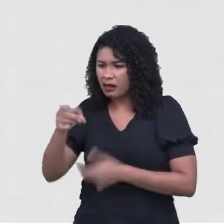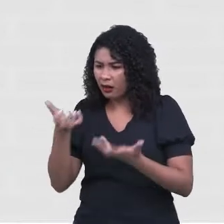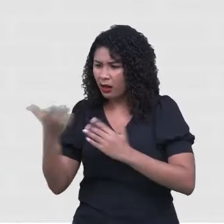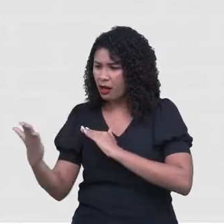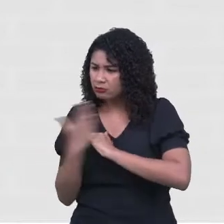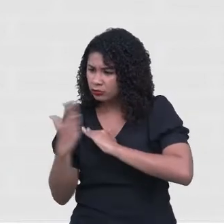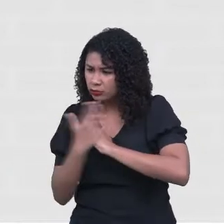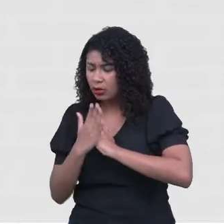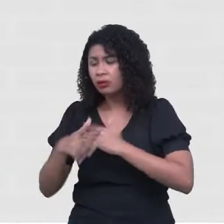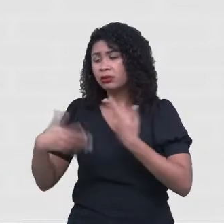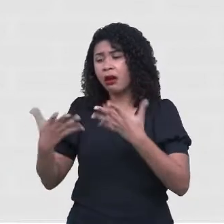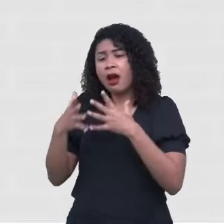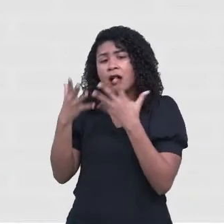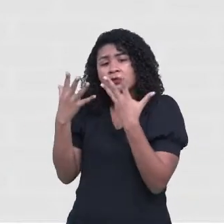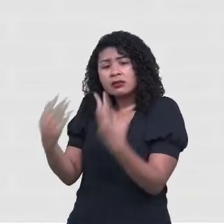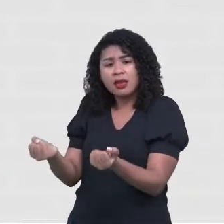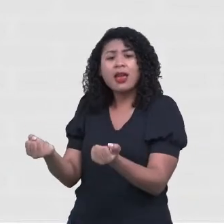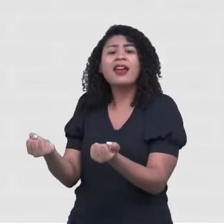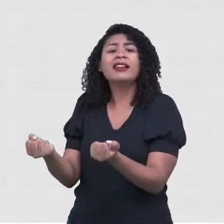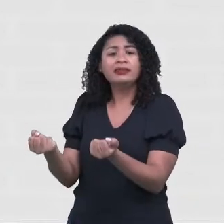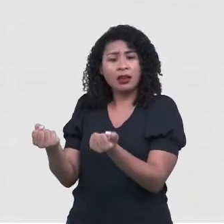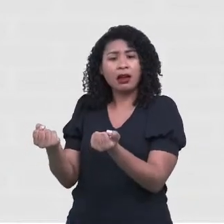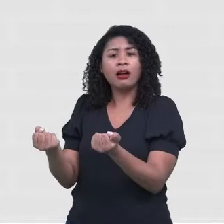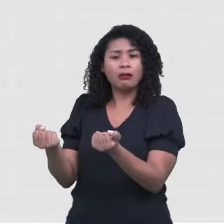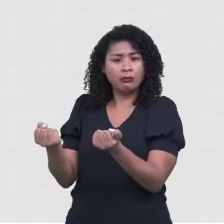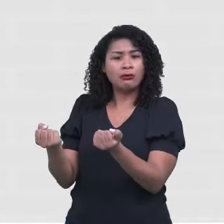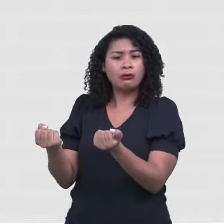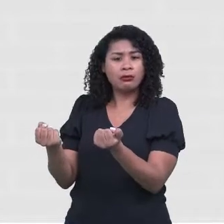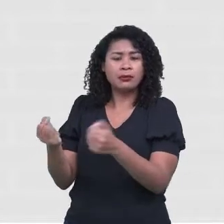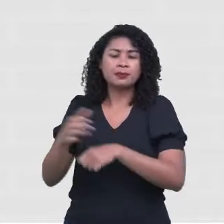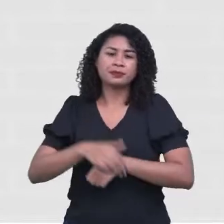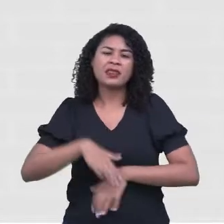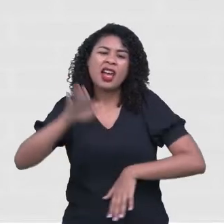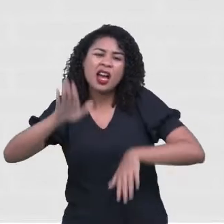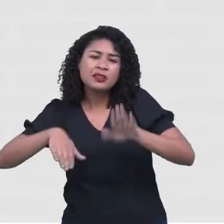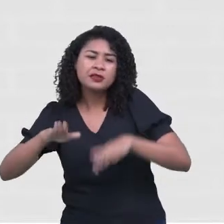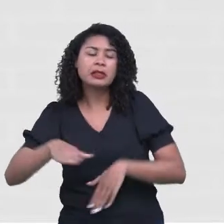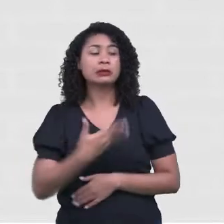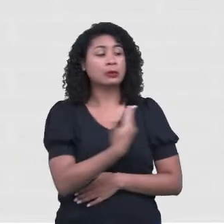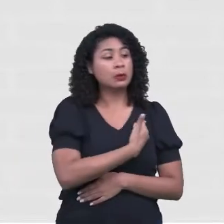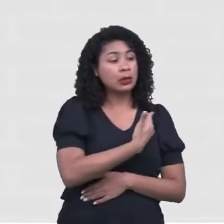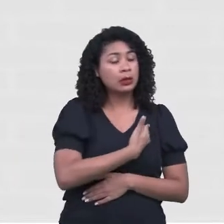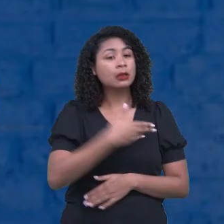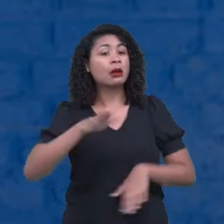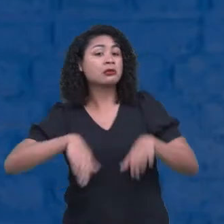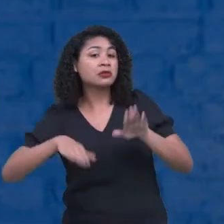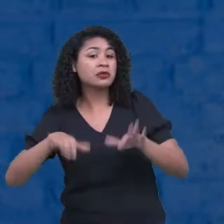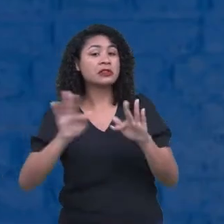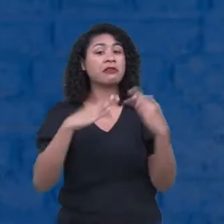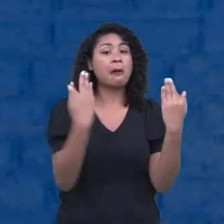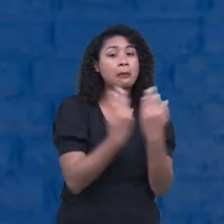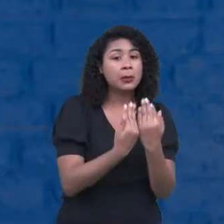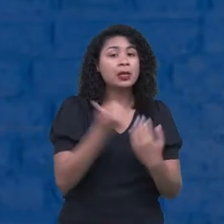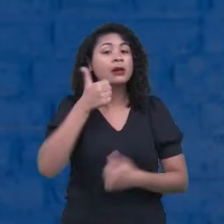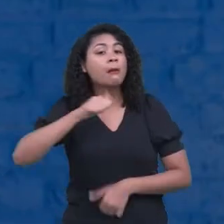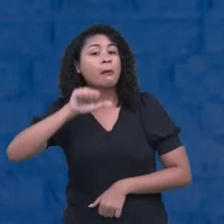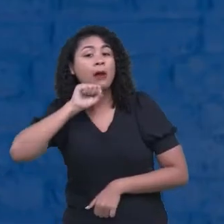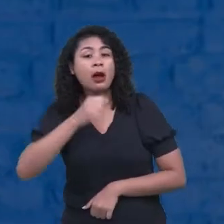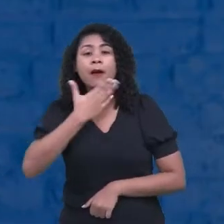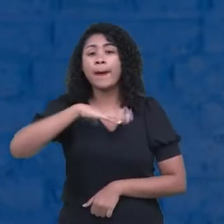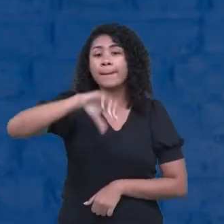pessoas que são especiais para vocês. Quem são essas pessoas? Um amigo, a família, o pai, a mãe, o irmão, o primo.